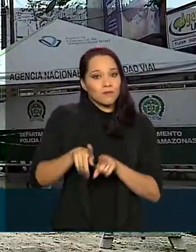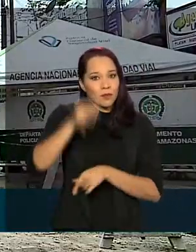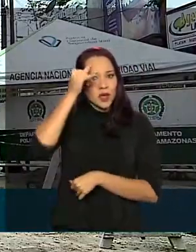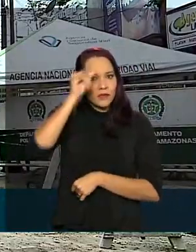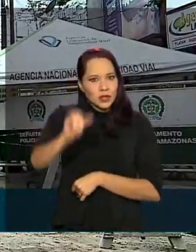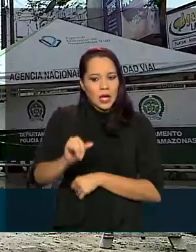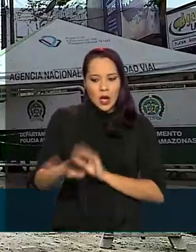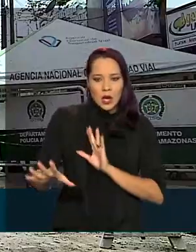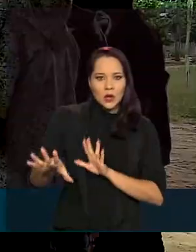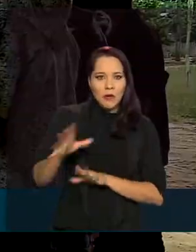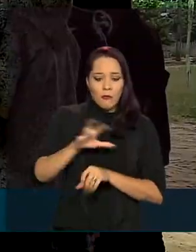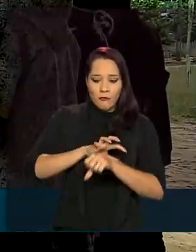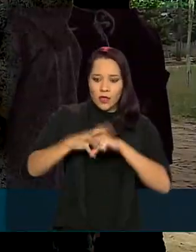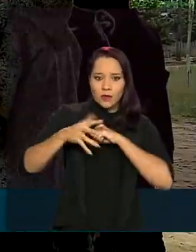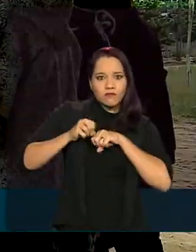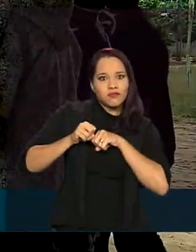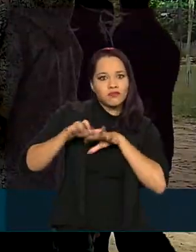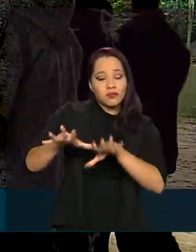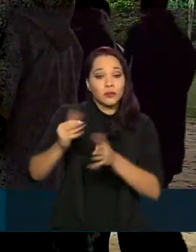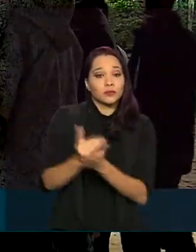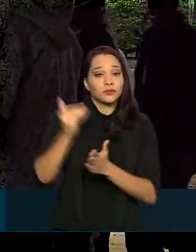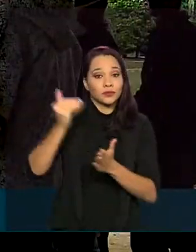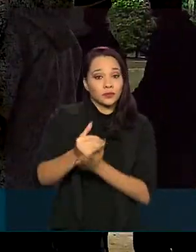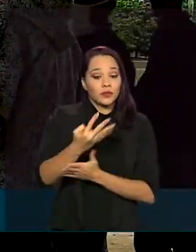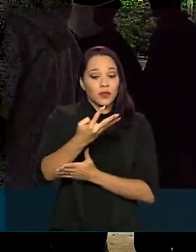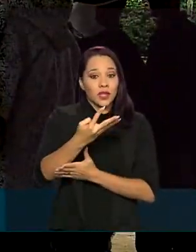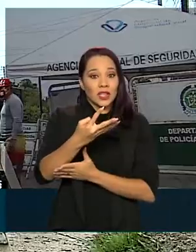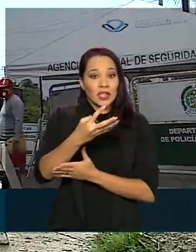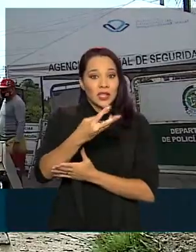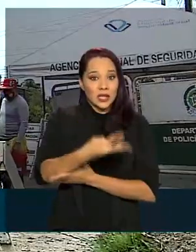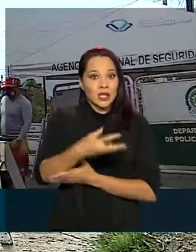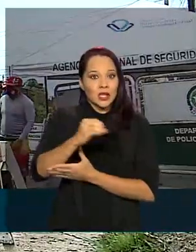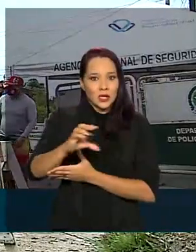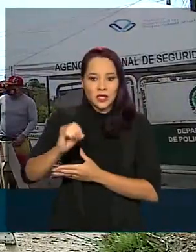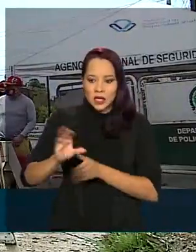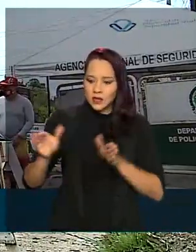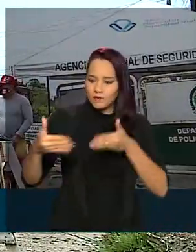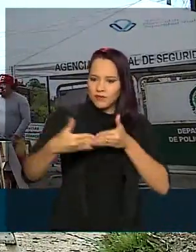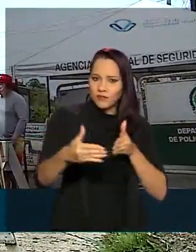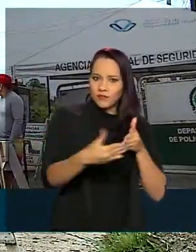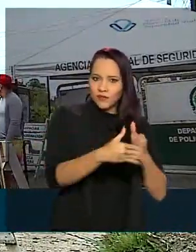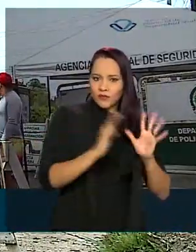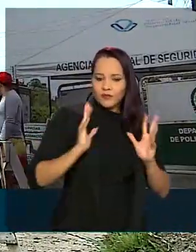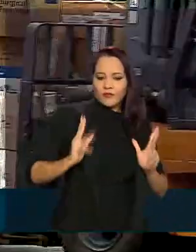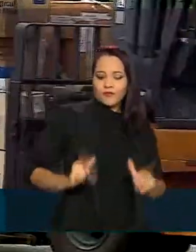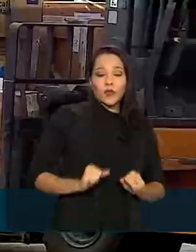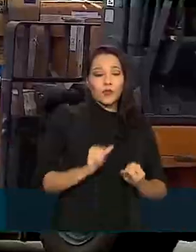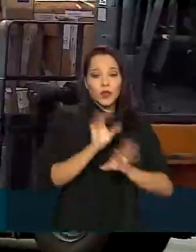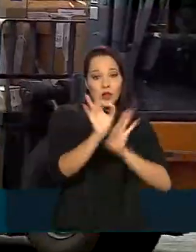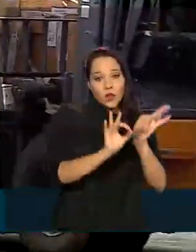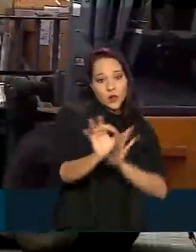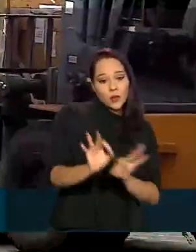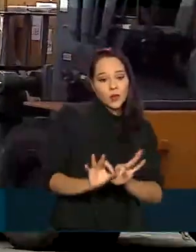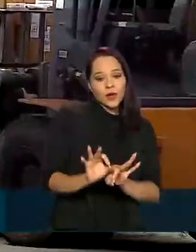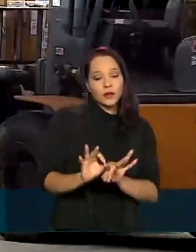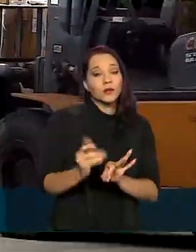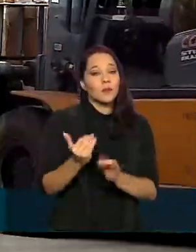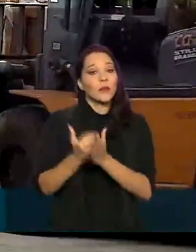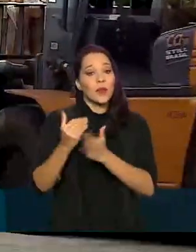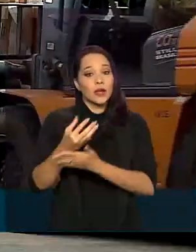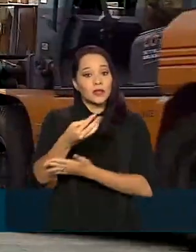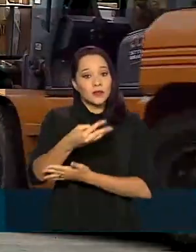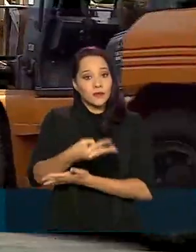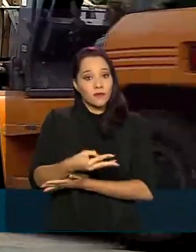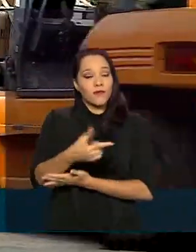transmissão do coronavírus, mais de 300 barreiras sanitárias foram montadas em terras indígenas e outros 26